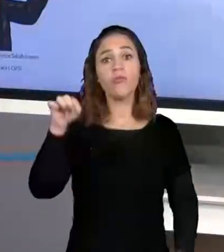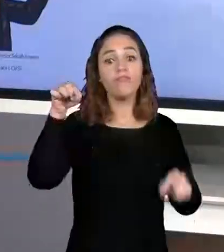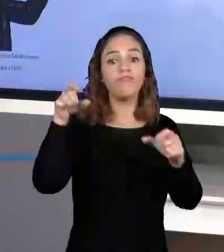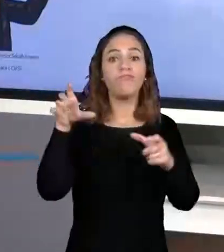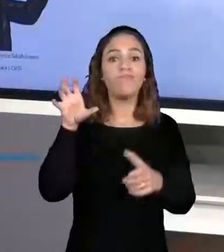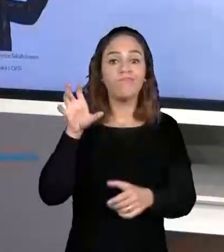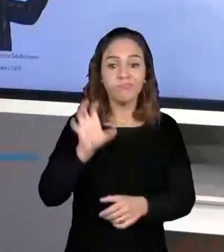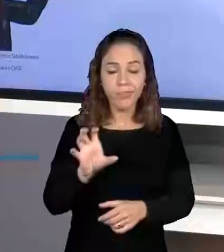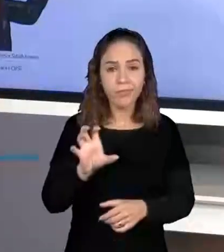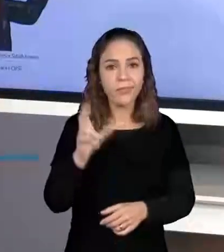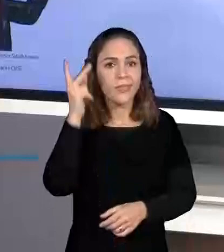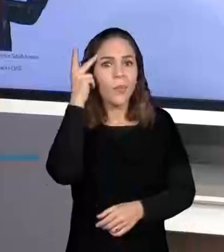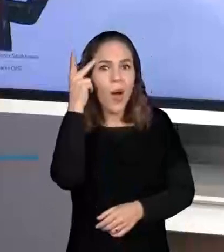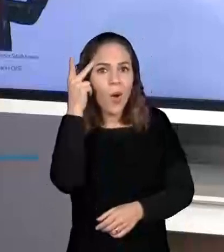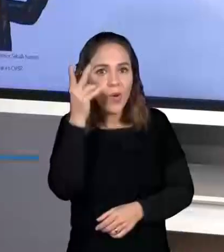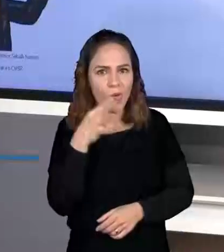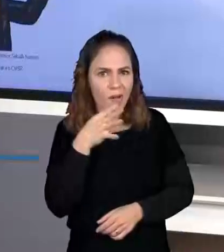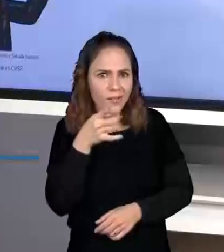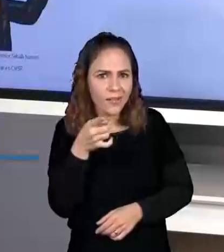professor?